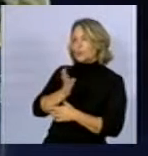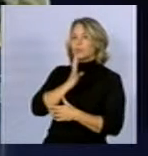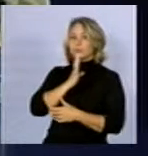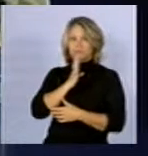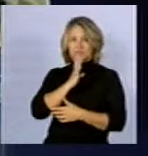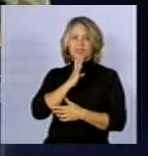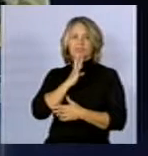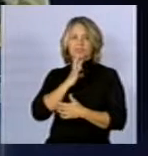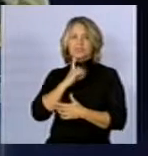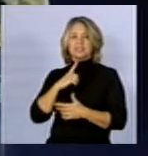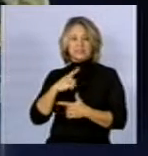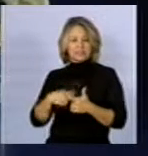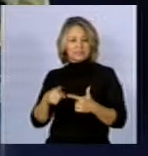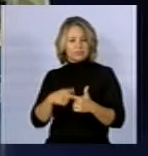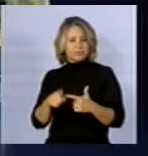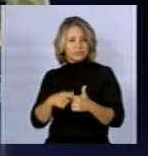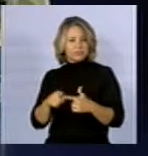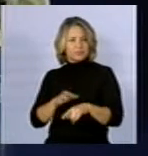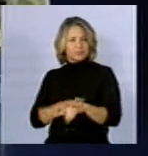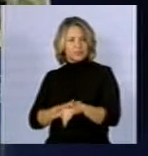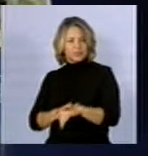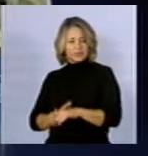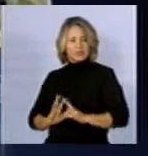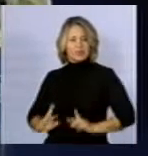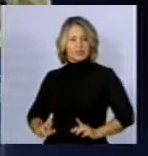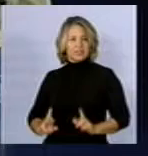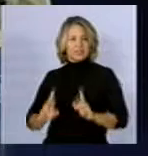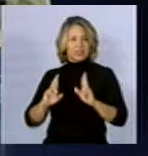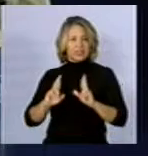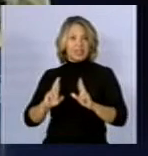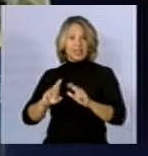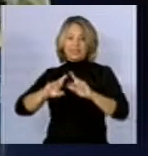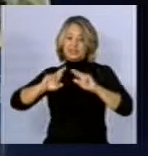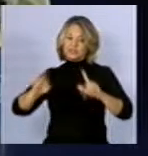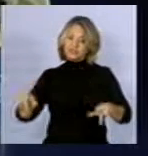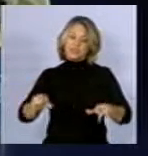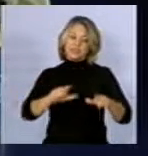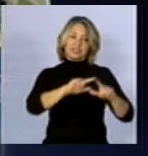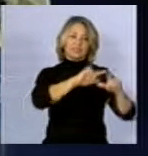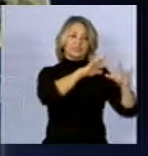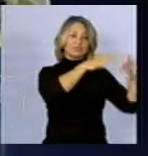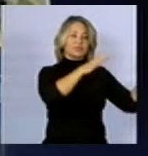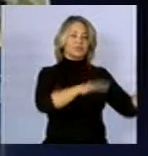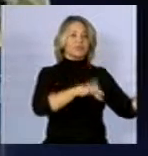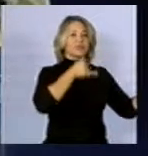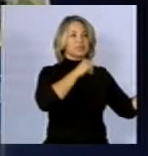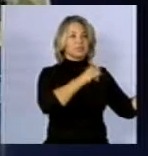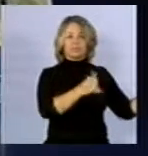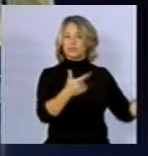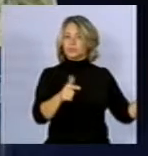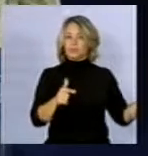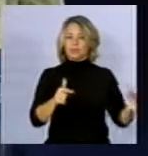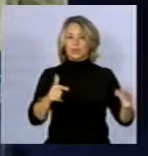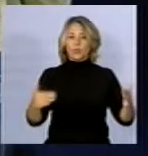cancerismo, que não é o caso dos campos eletromagnéticos, não existe limite de exposição segura.